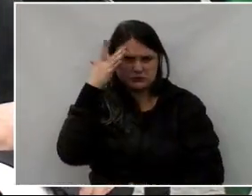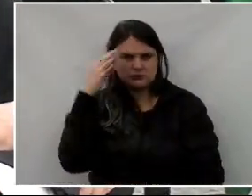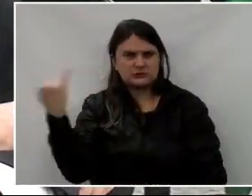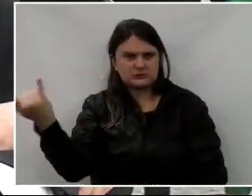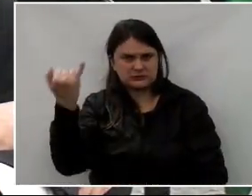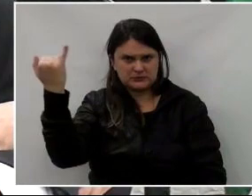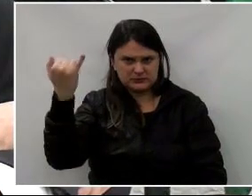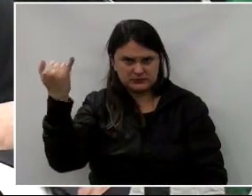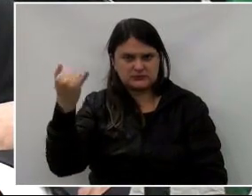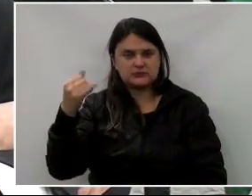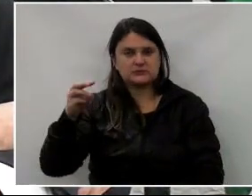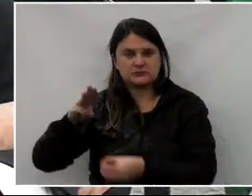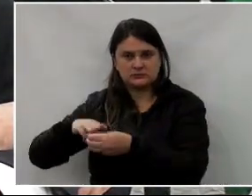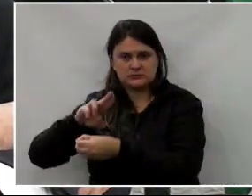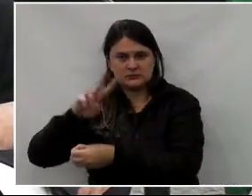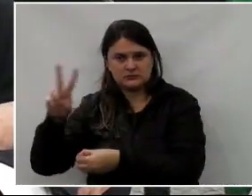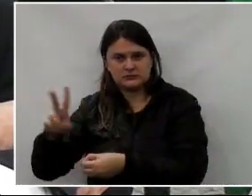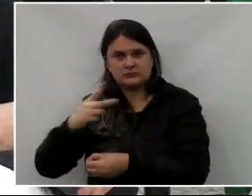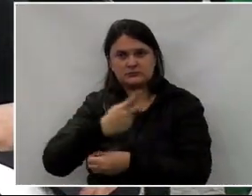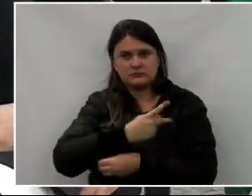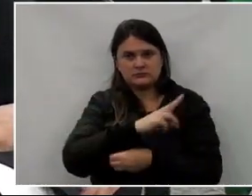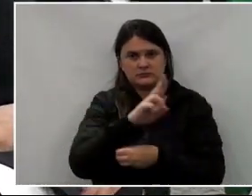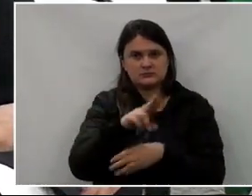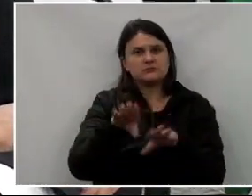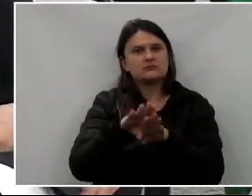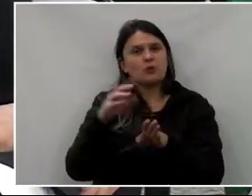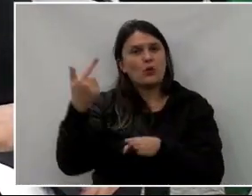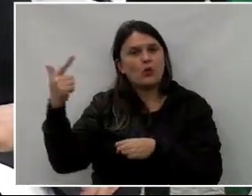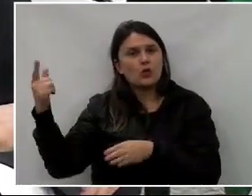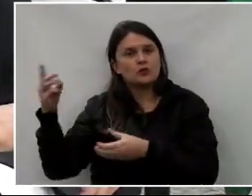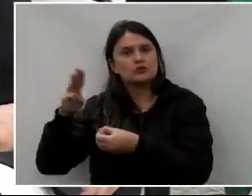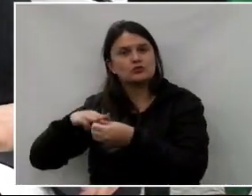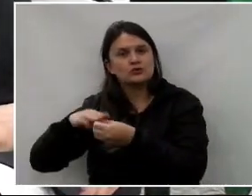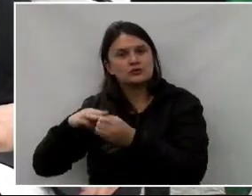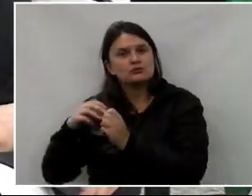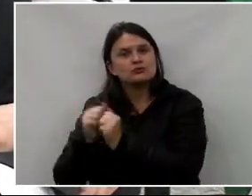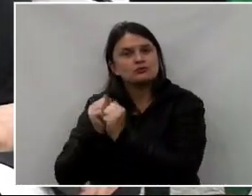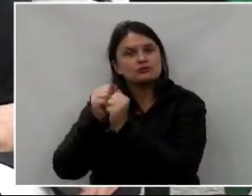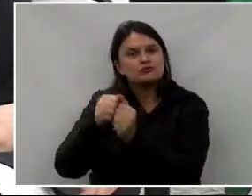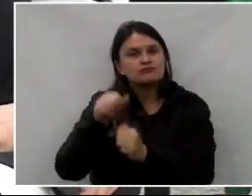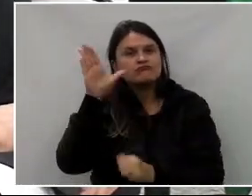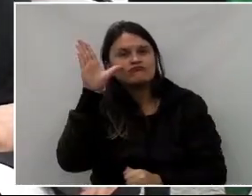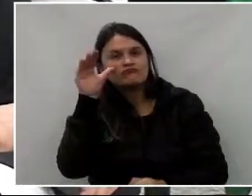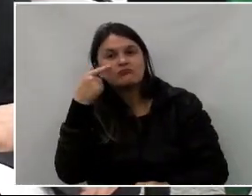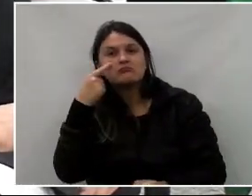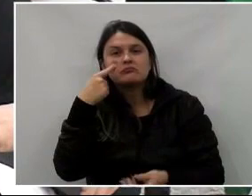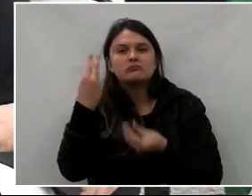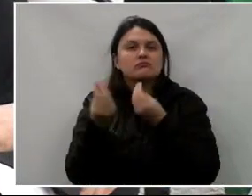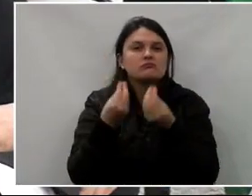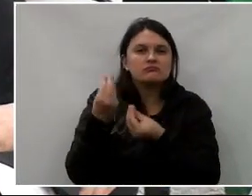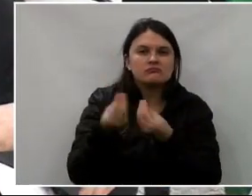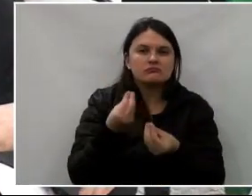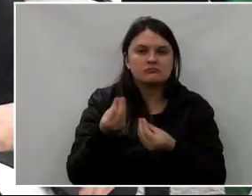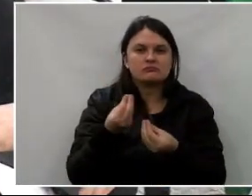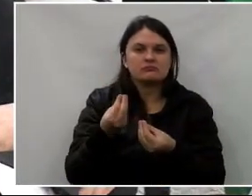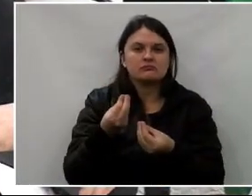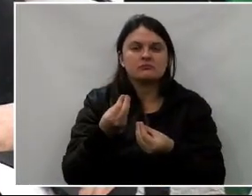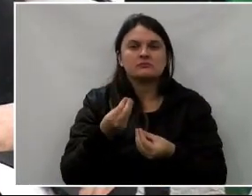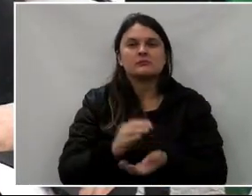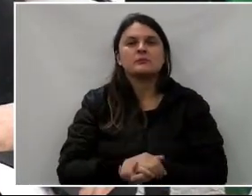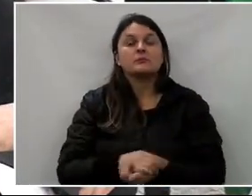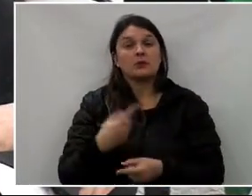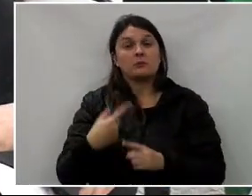tanto de União da Vitória e Porto União e também de cidades vizinhas que vieram acompanhar para dar o seu crivo,